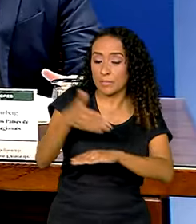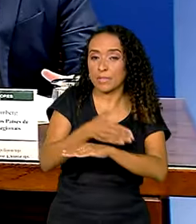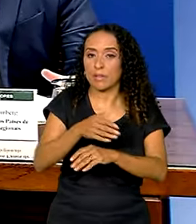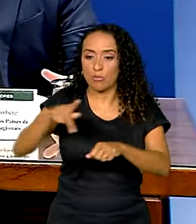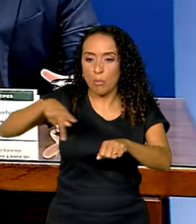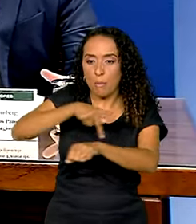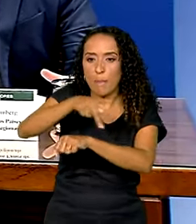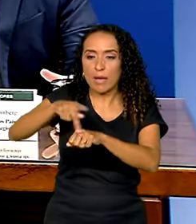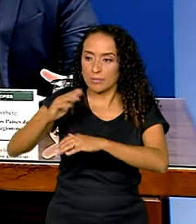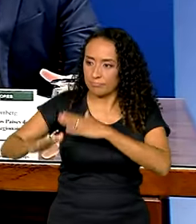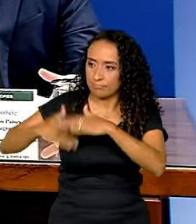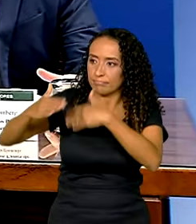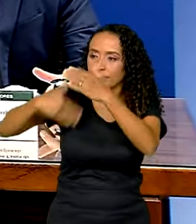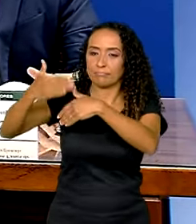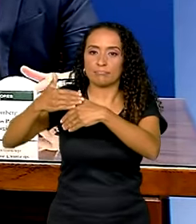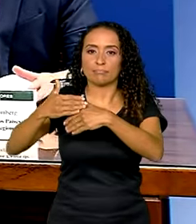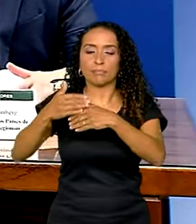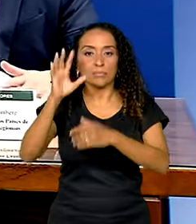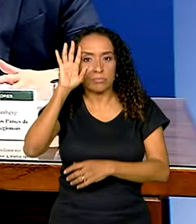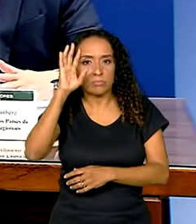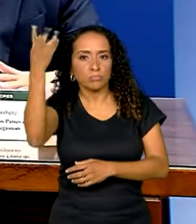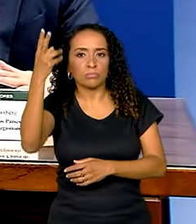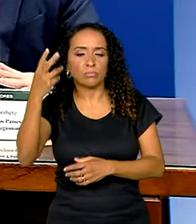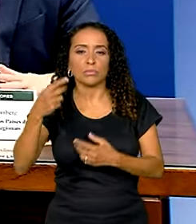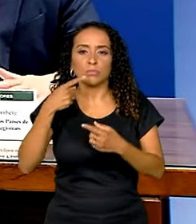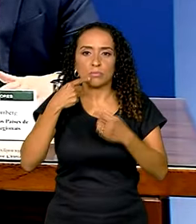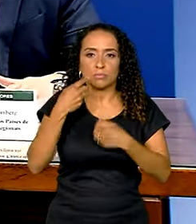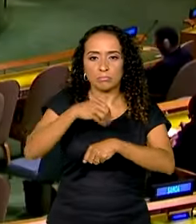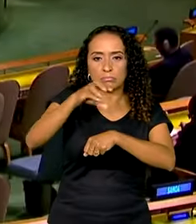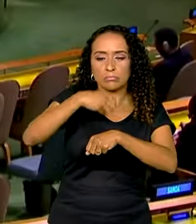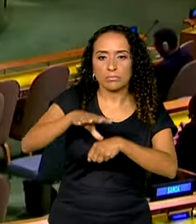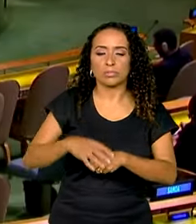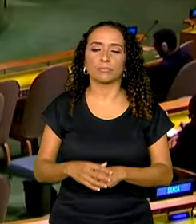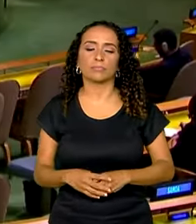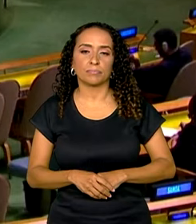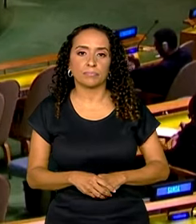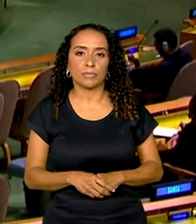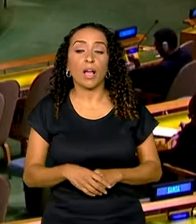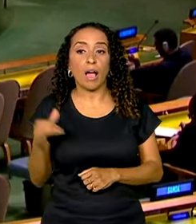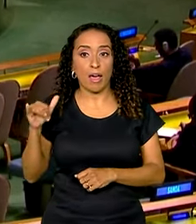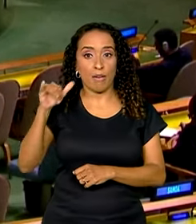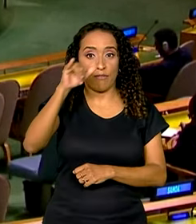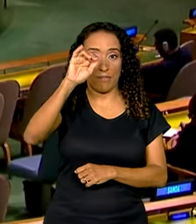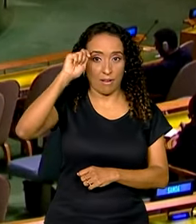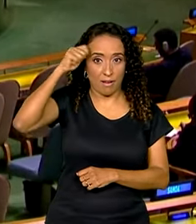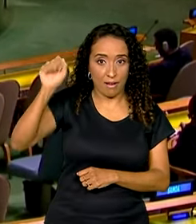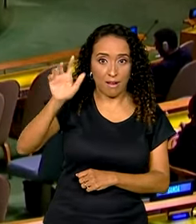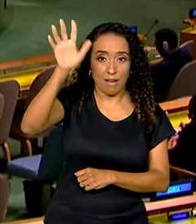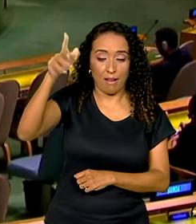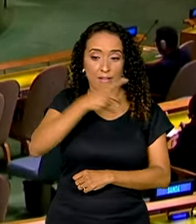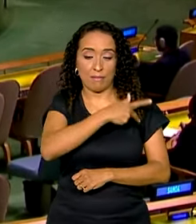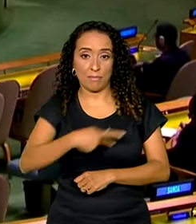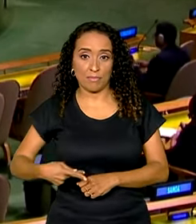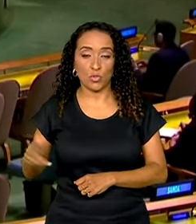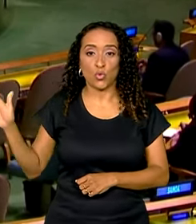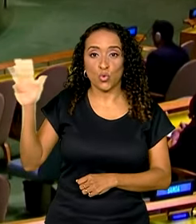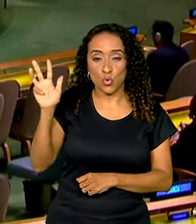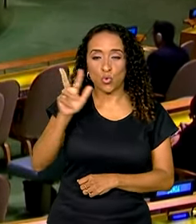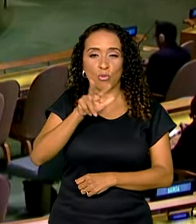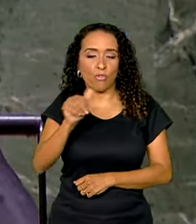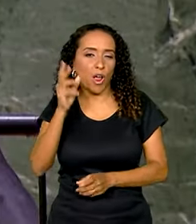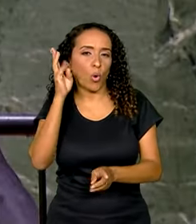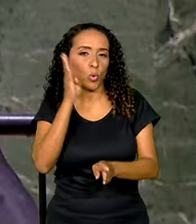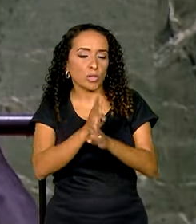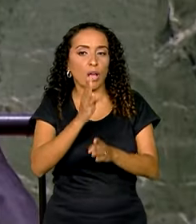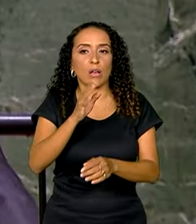de países em desenvolvimento nas decisões dos organismos internacionais. Nesta viagem à África, o presidente Lula deve se encontrar